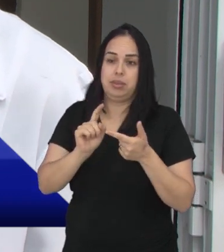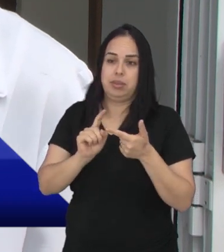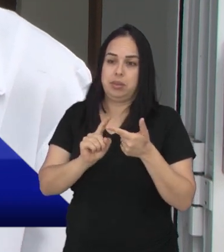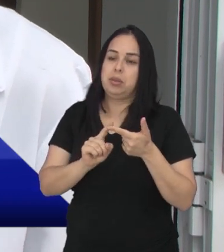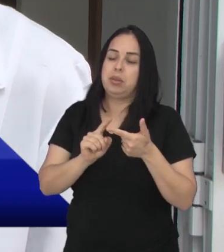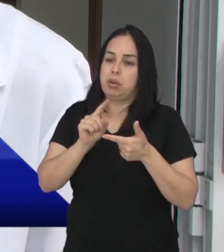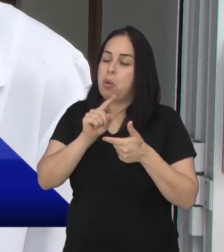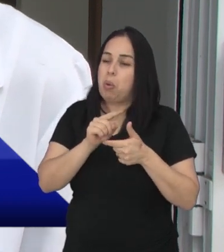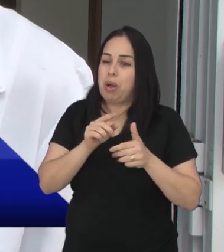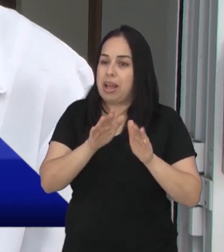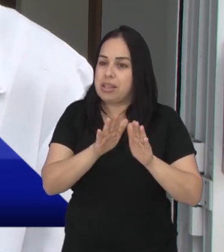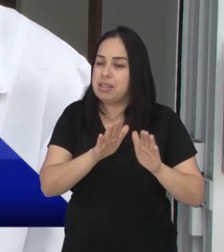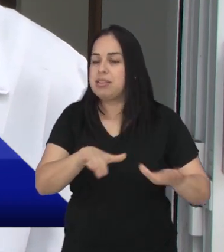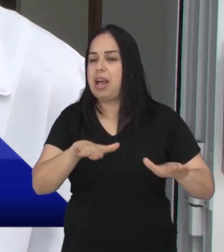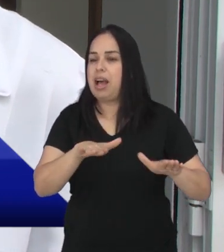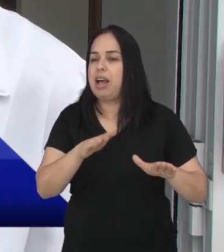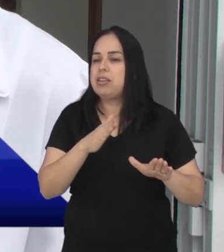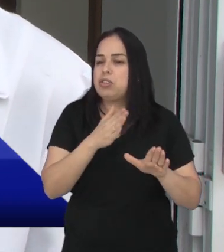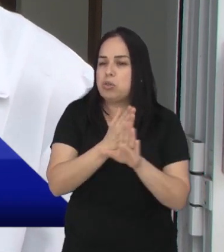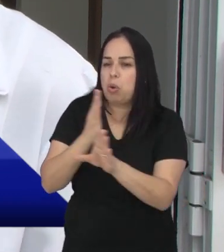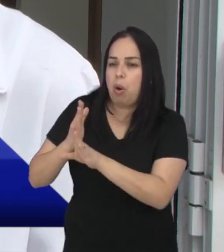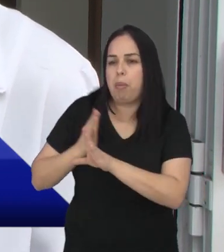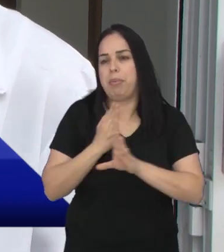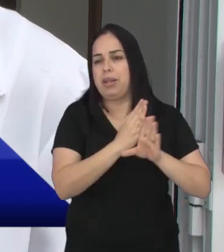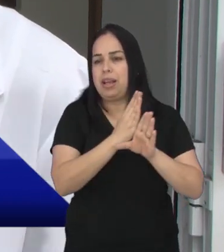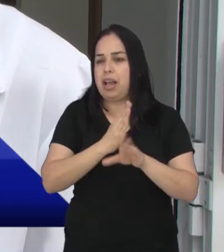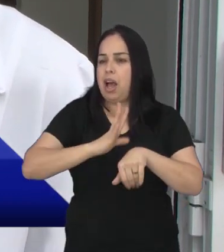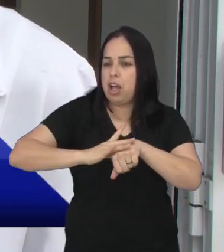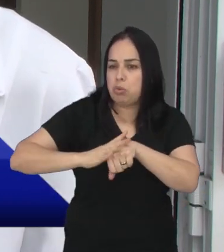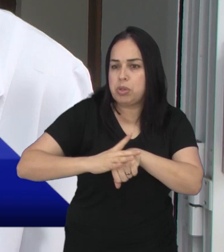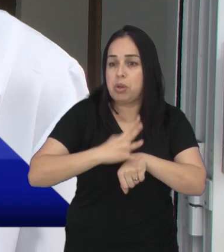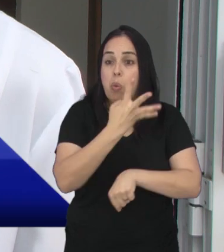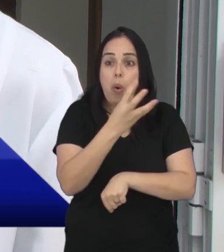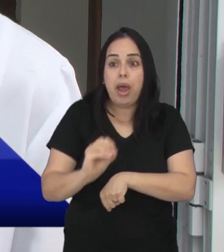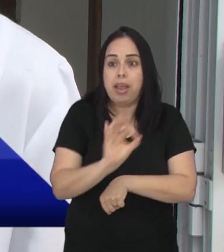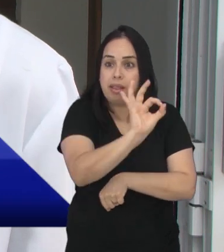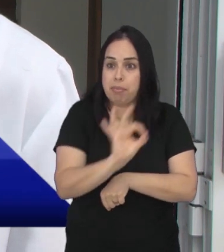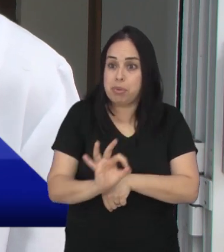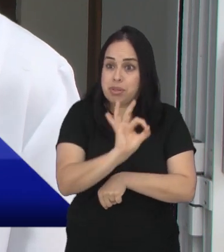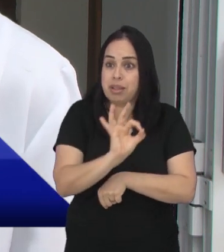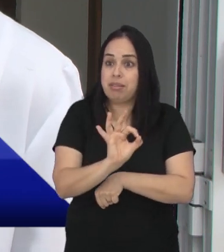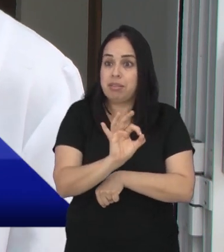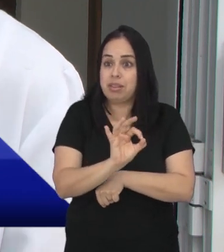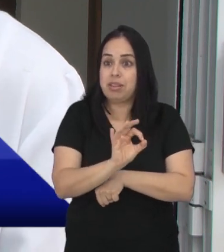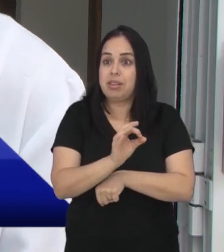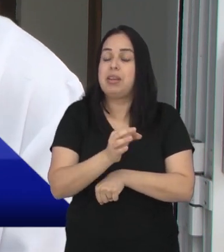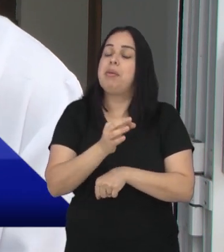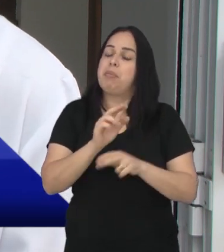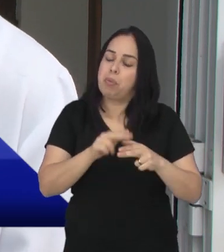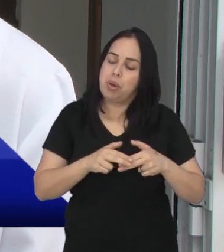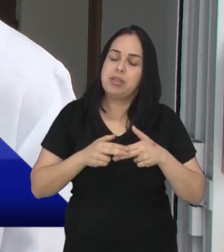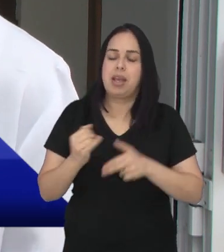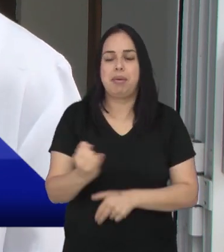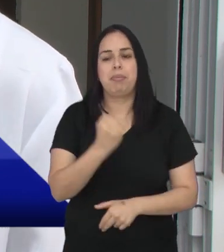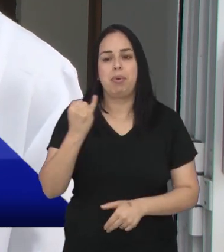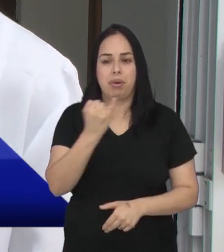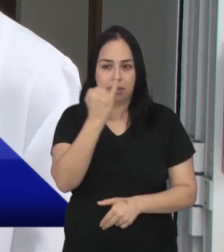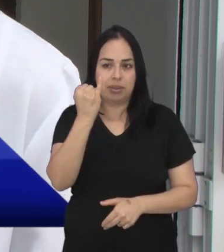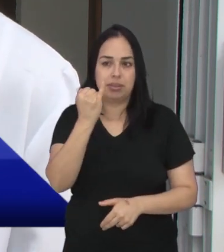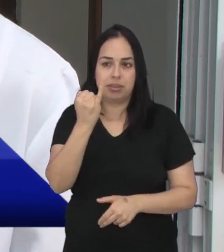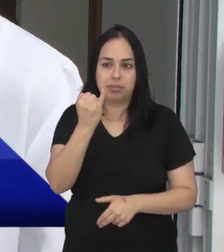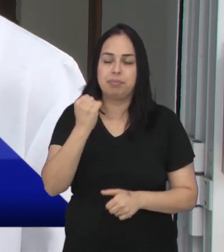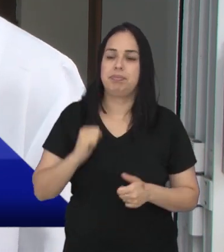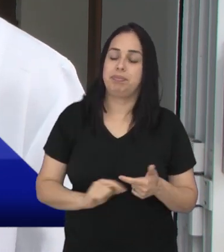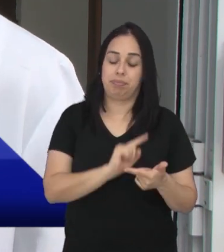criança nascer 40% das doenças congênitas que nascem com essas crianças são do coração então é super